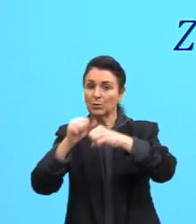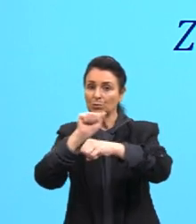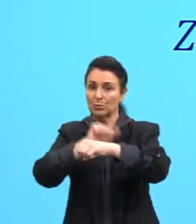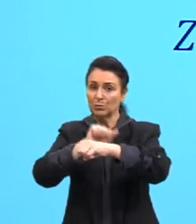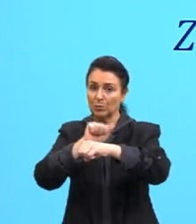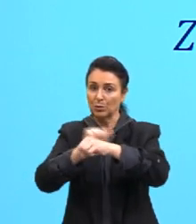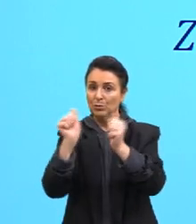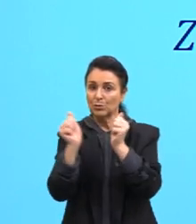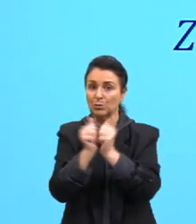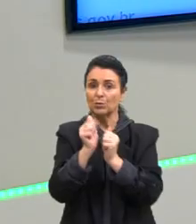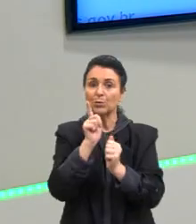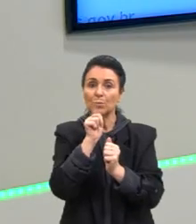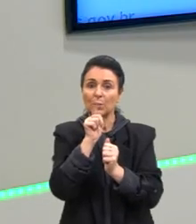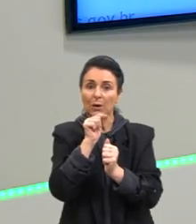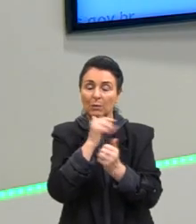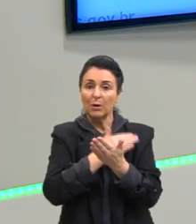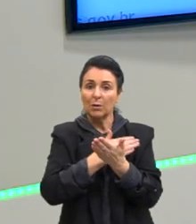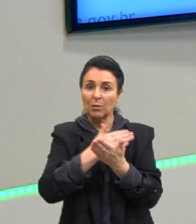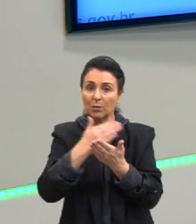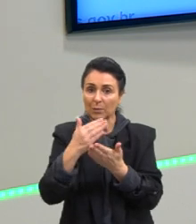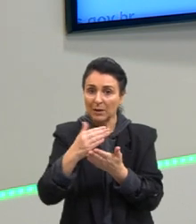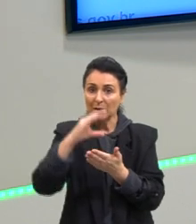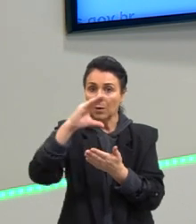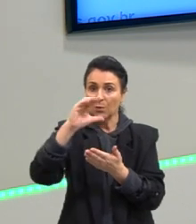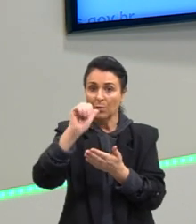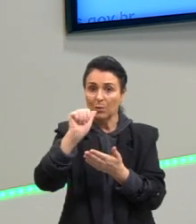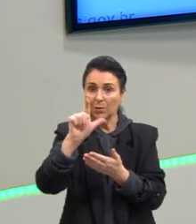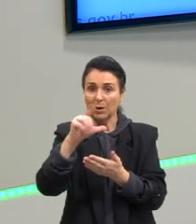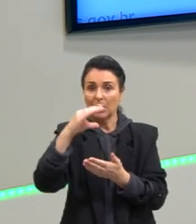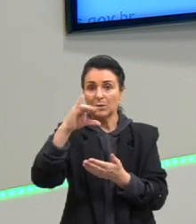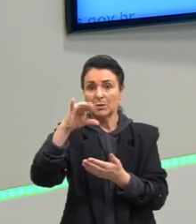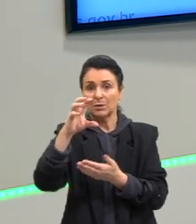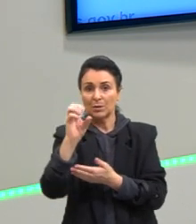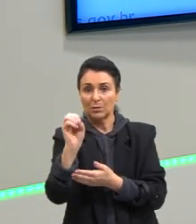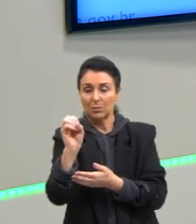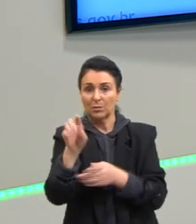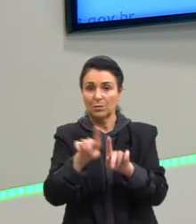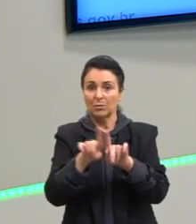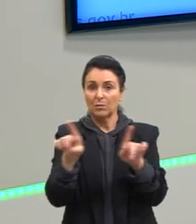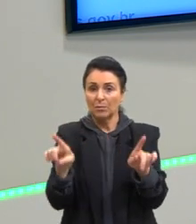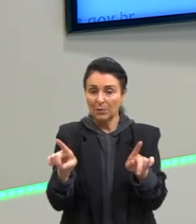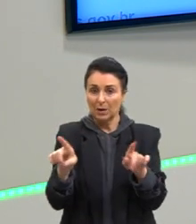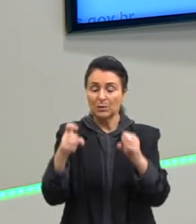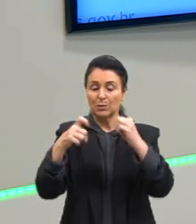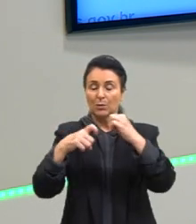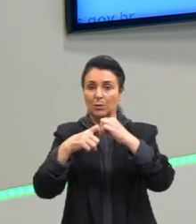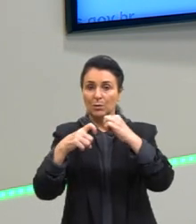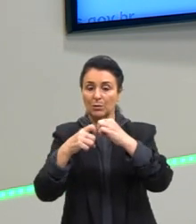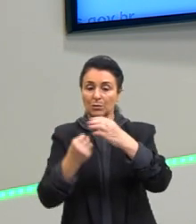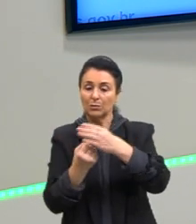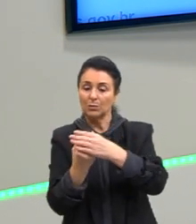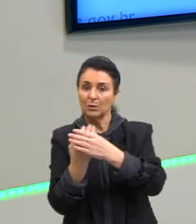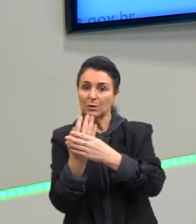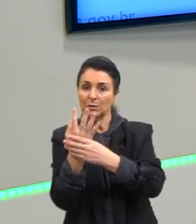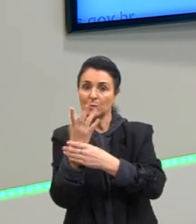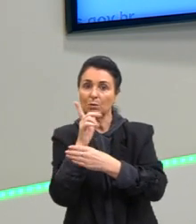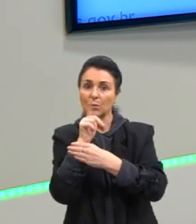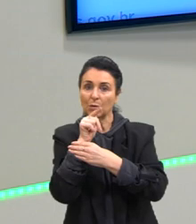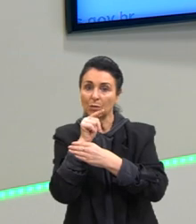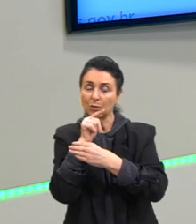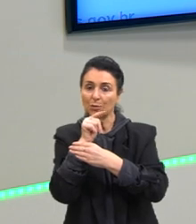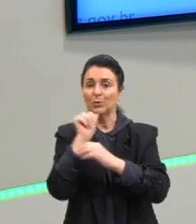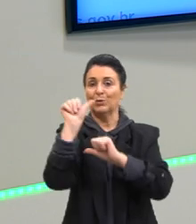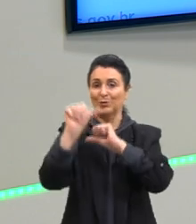gerou o hidróxido de cálcio, que isso a minha questão está dizendo. Mais o óxido gasoso com água gerou o ácido